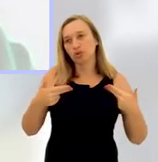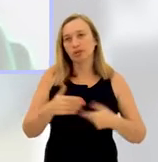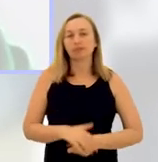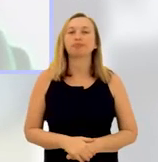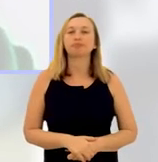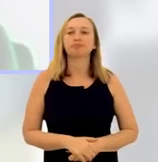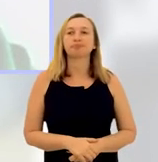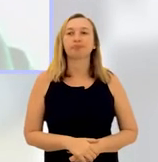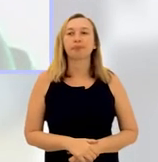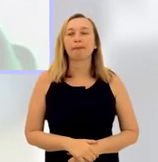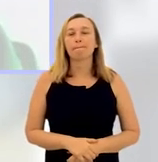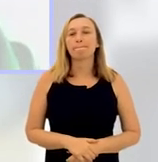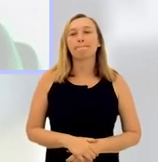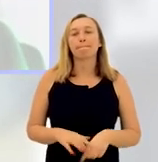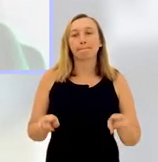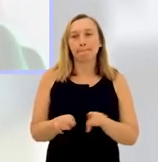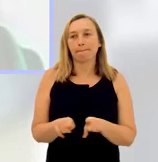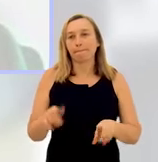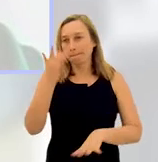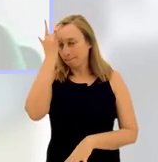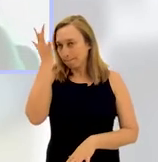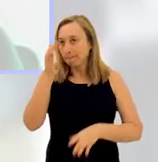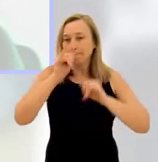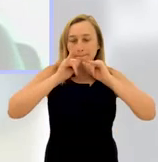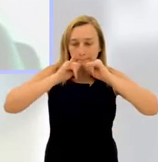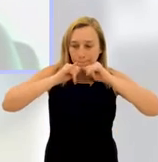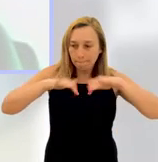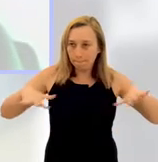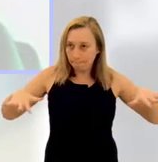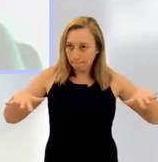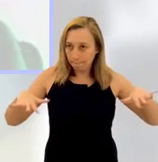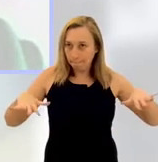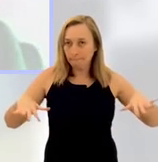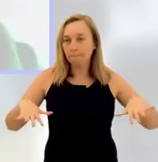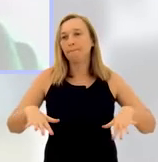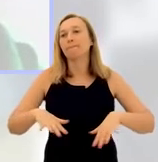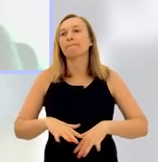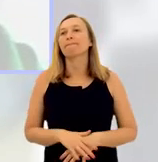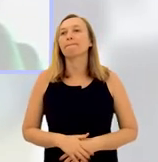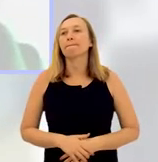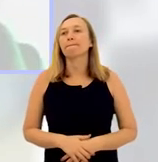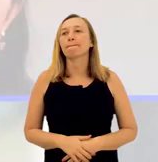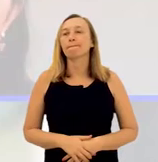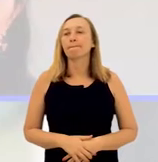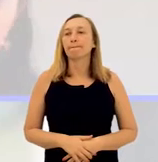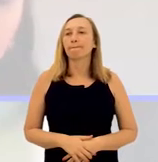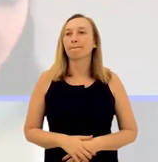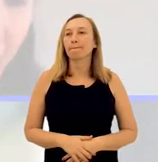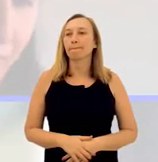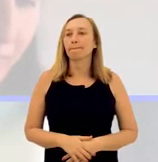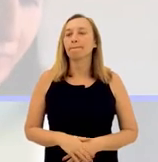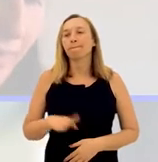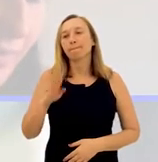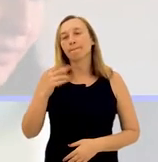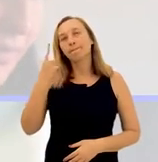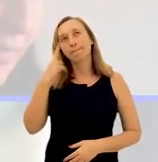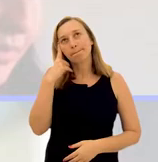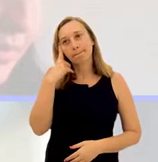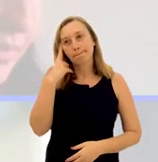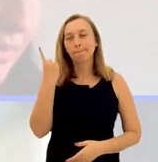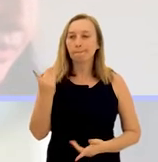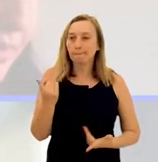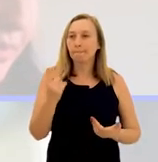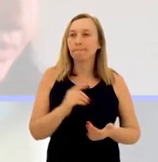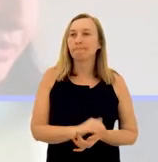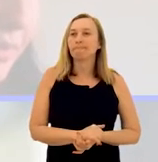nessas duas pontas. A facilidade também de divulgação sendo desta forma foi algo